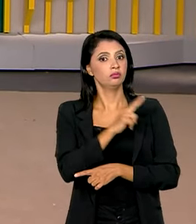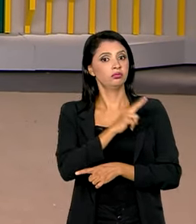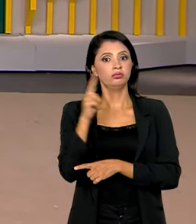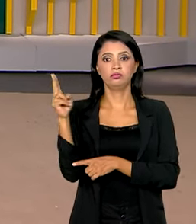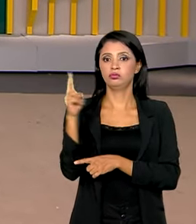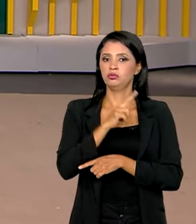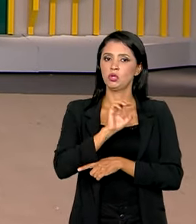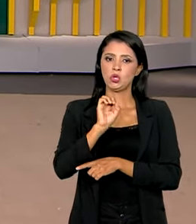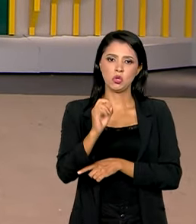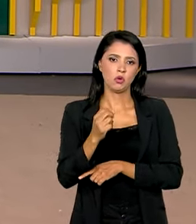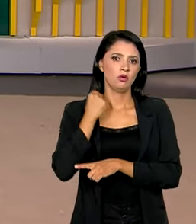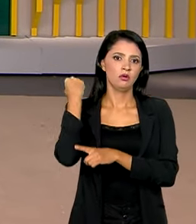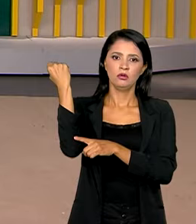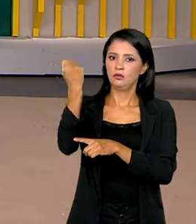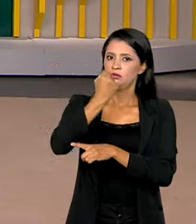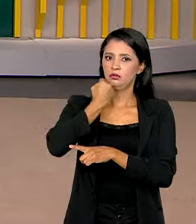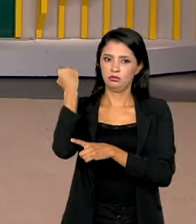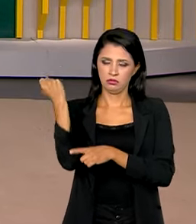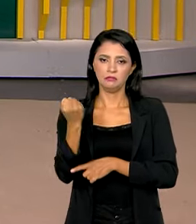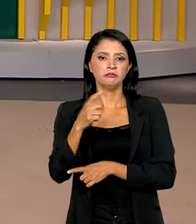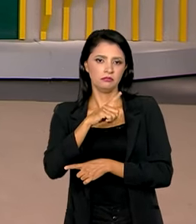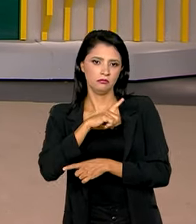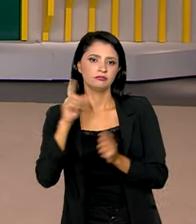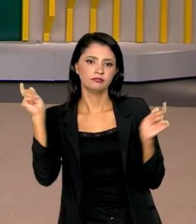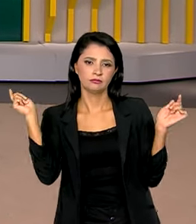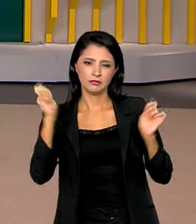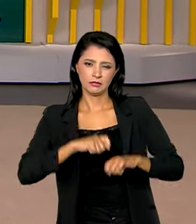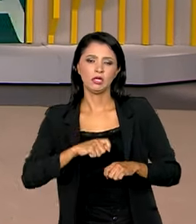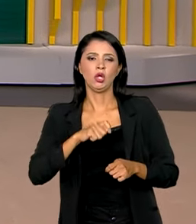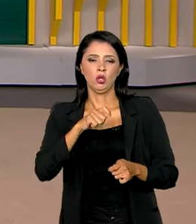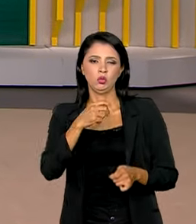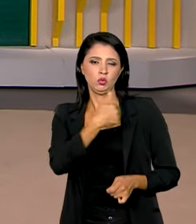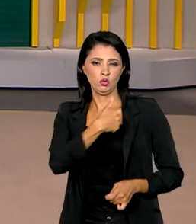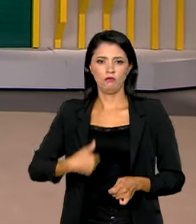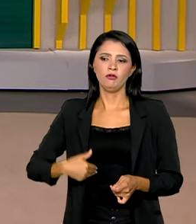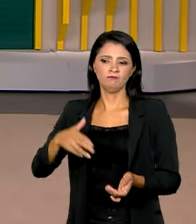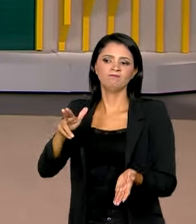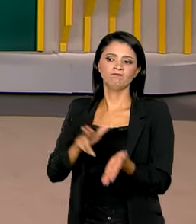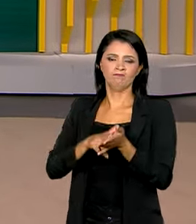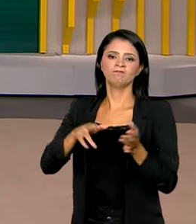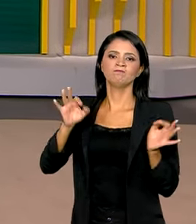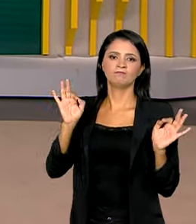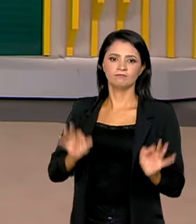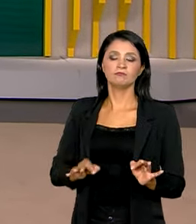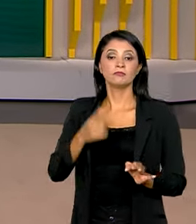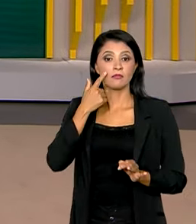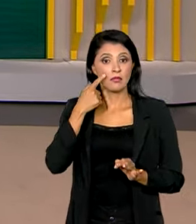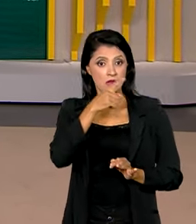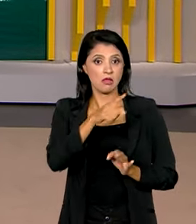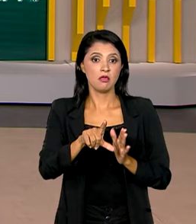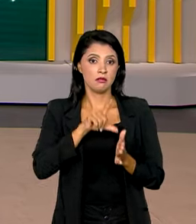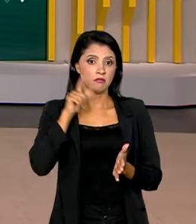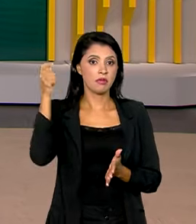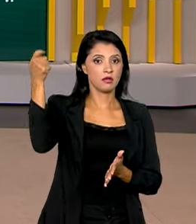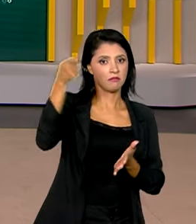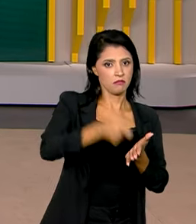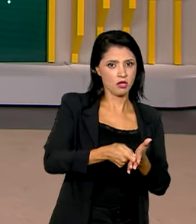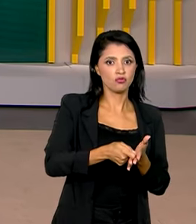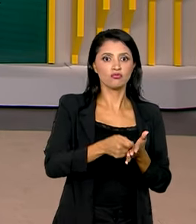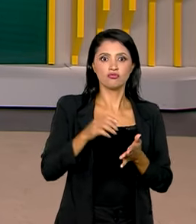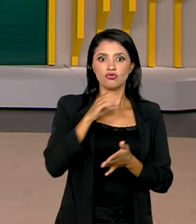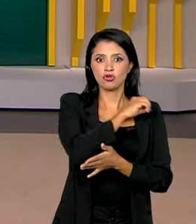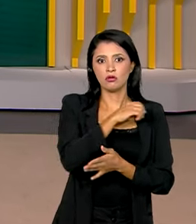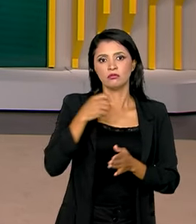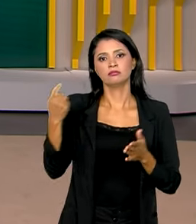emergência ou calamidade pública e tiveram essa condição reconhecida pelo governo. Essa antecipação dos pagamentos aconteceu